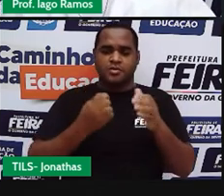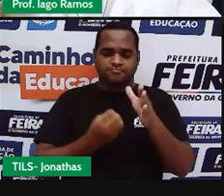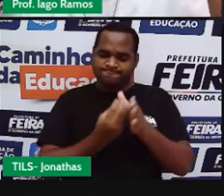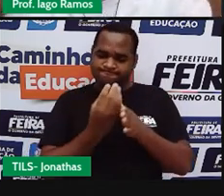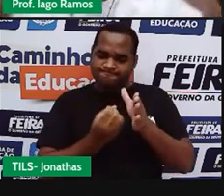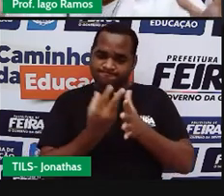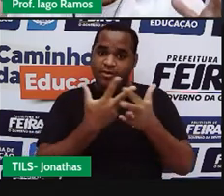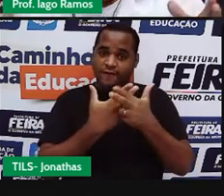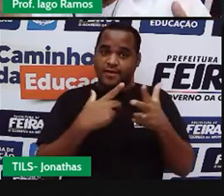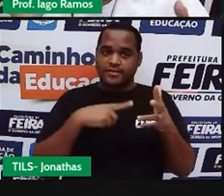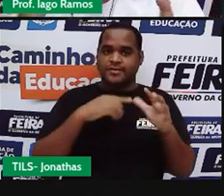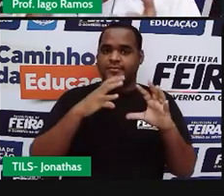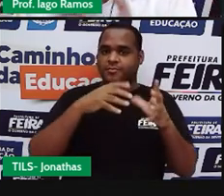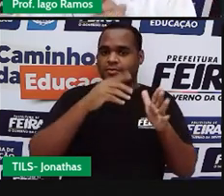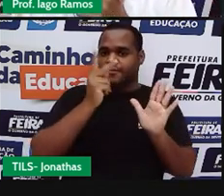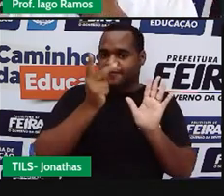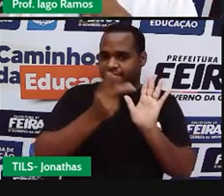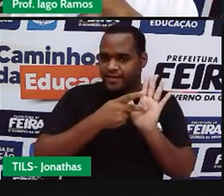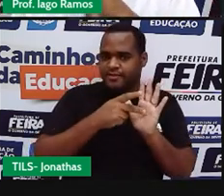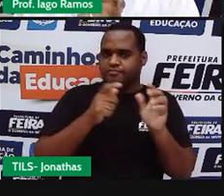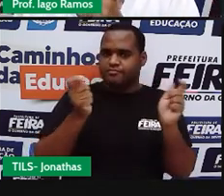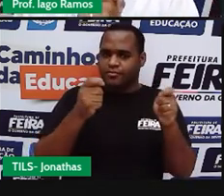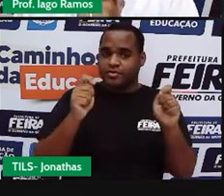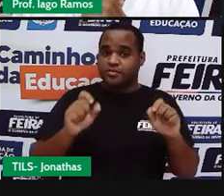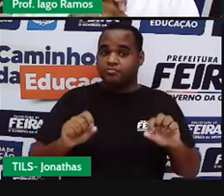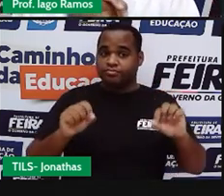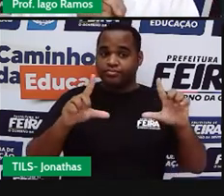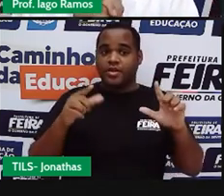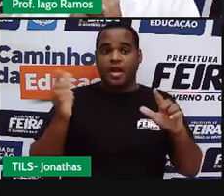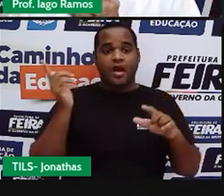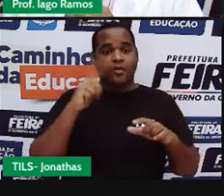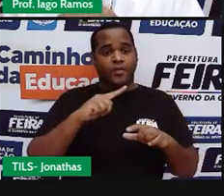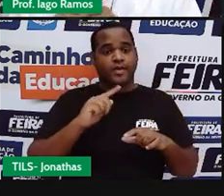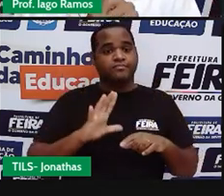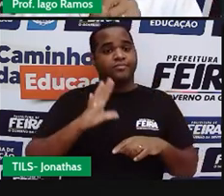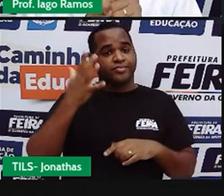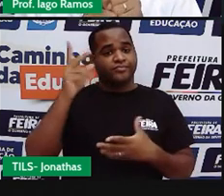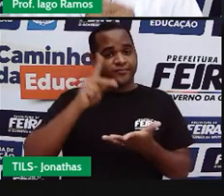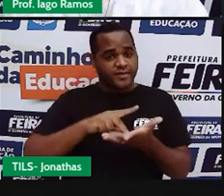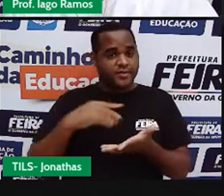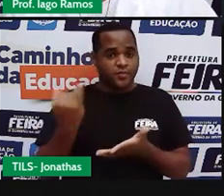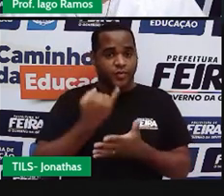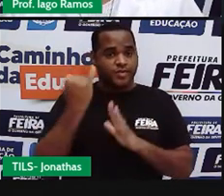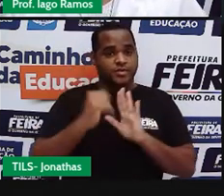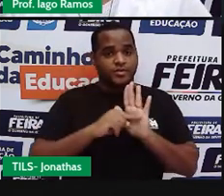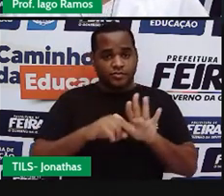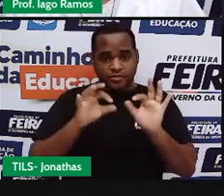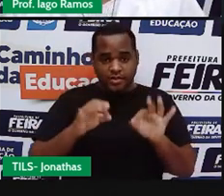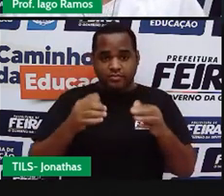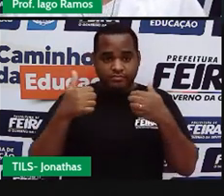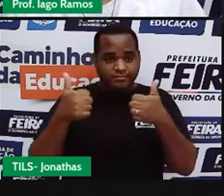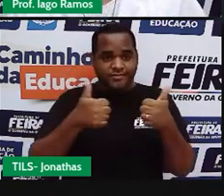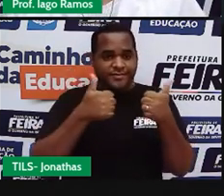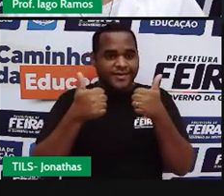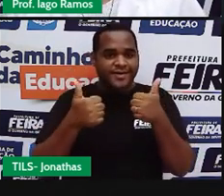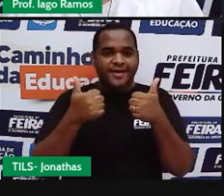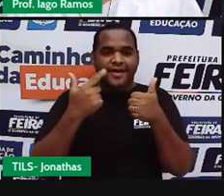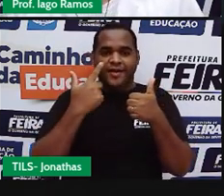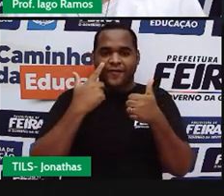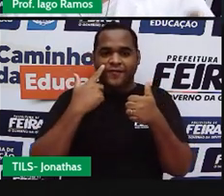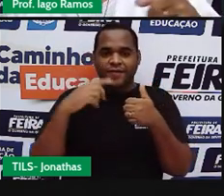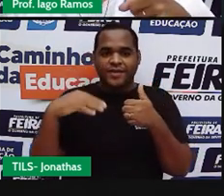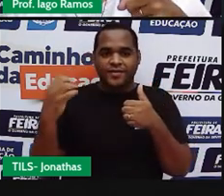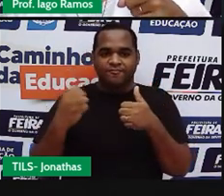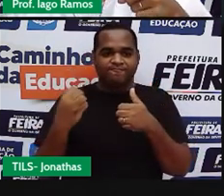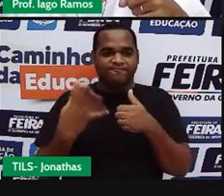no mundo real onde seja ela seja importante. Beleza? Vamos fazer a nossa